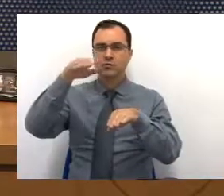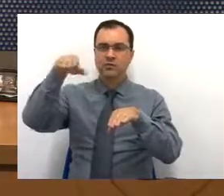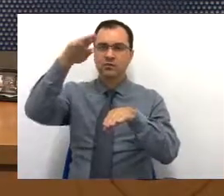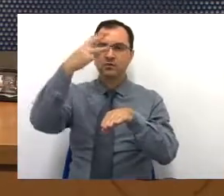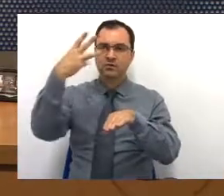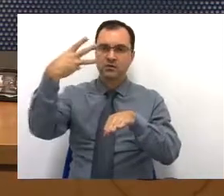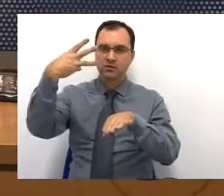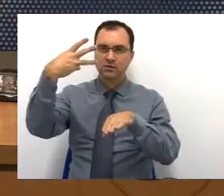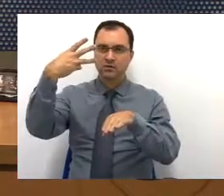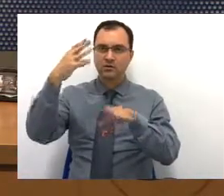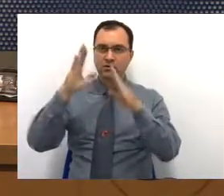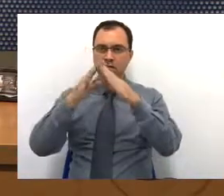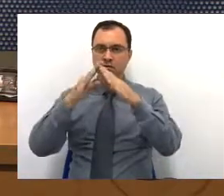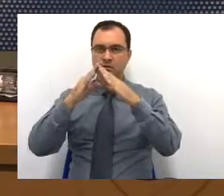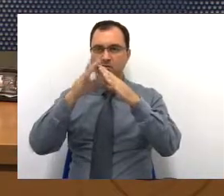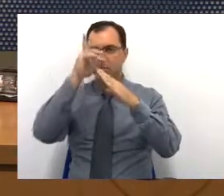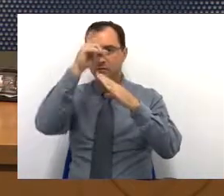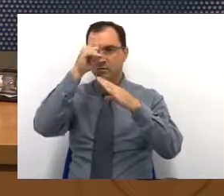do hospital.